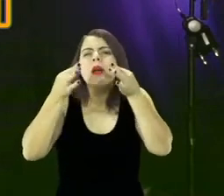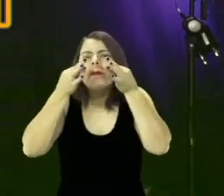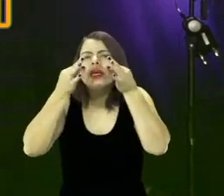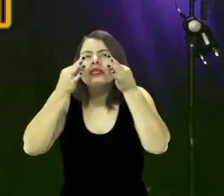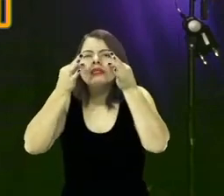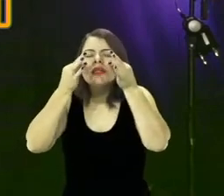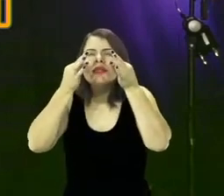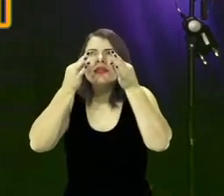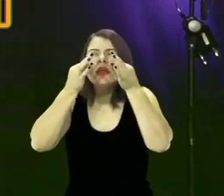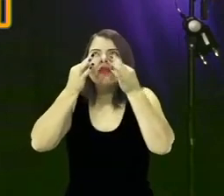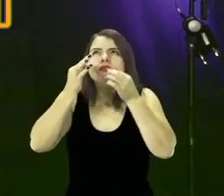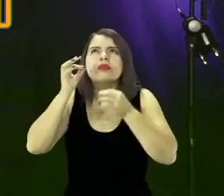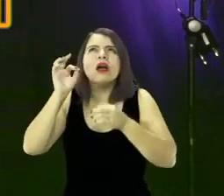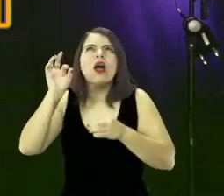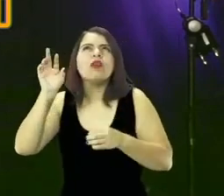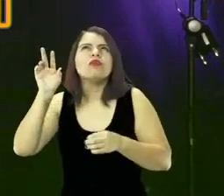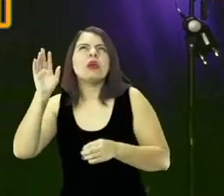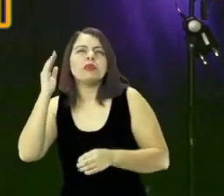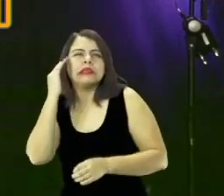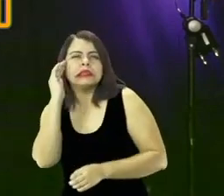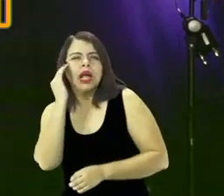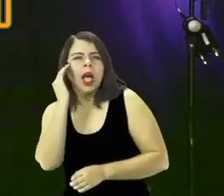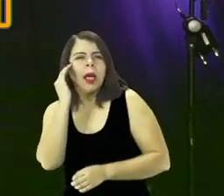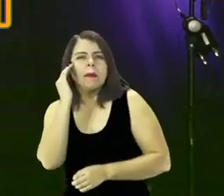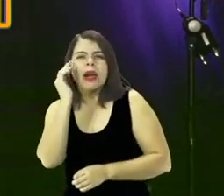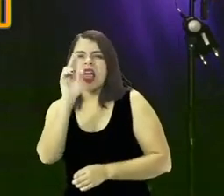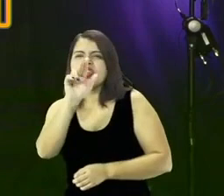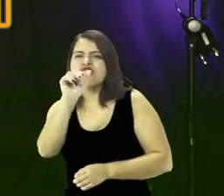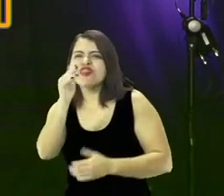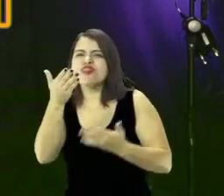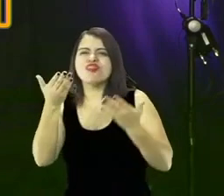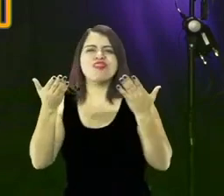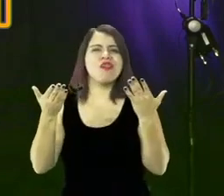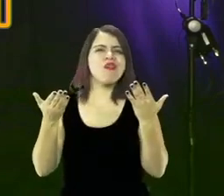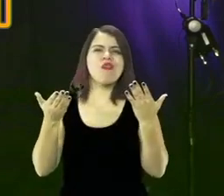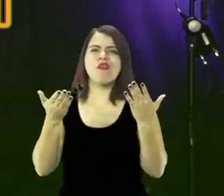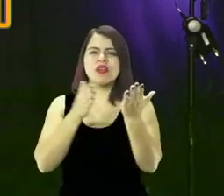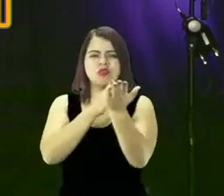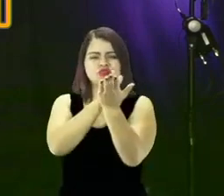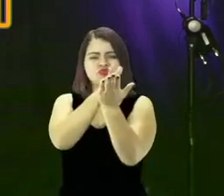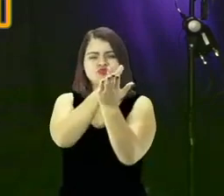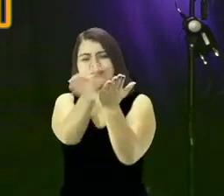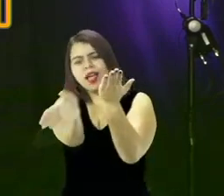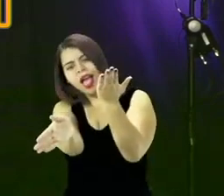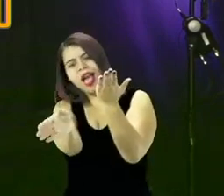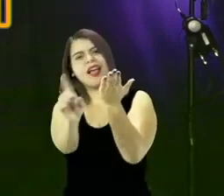ao que temos ouvido para que jamais nos desviemos